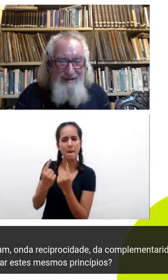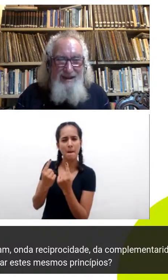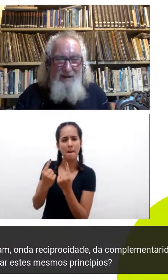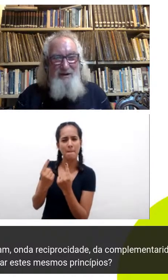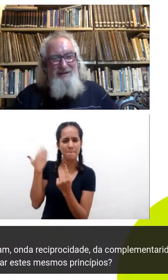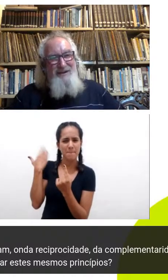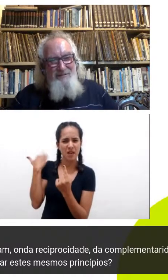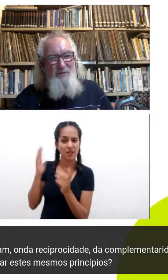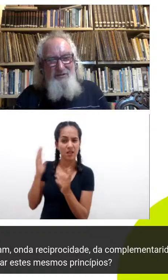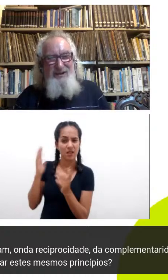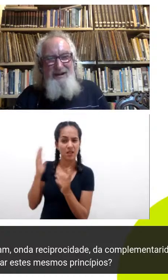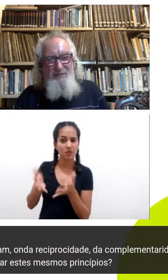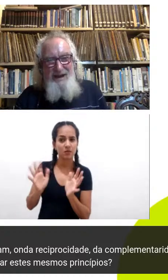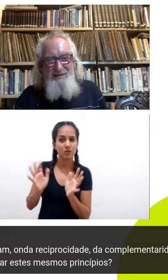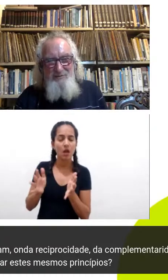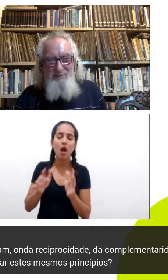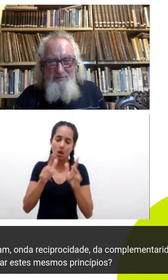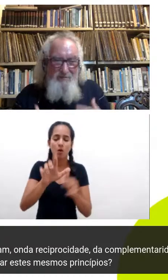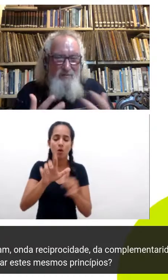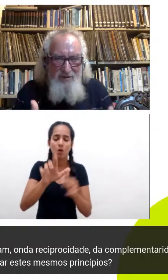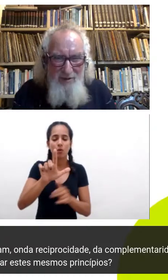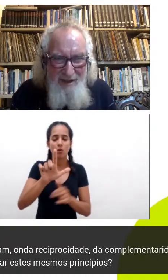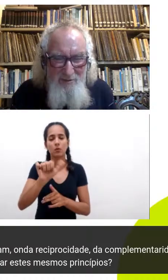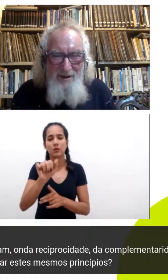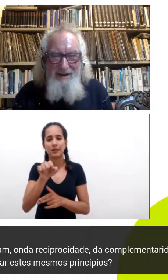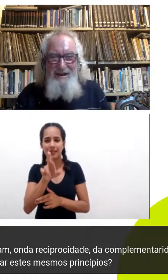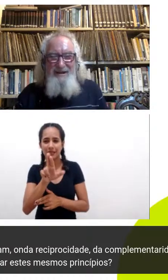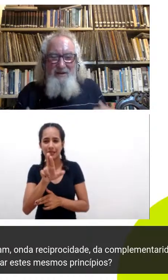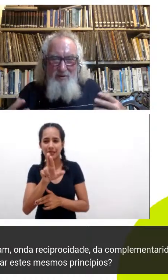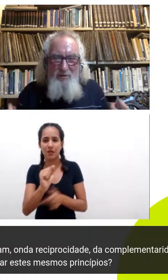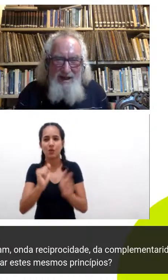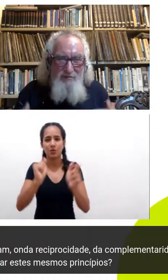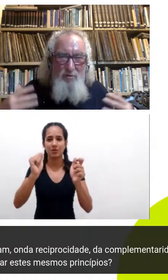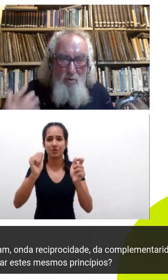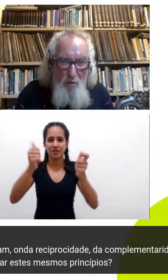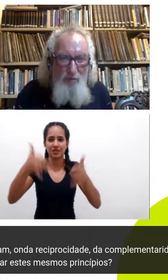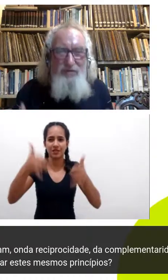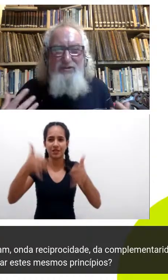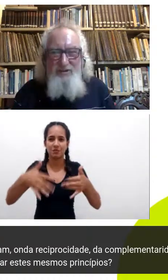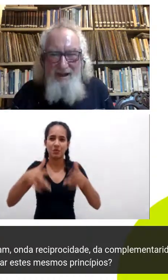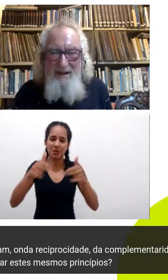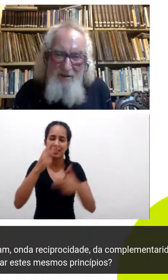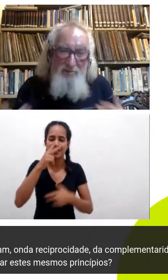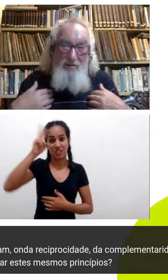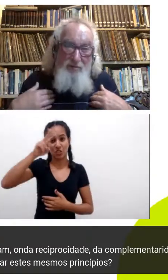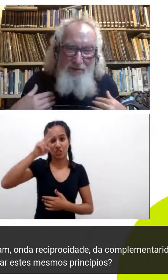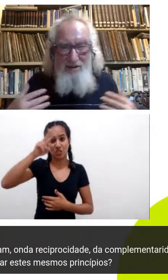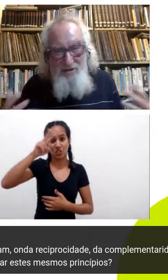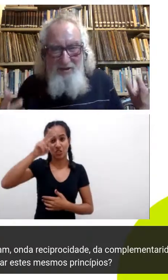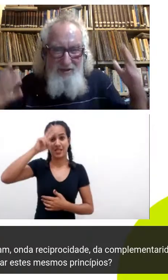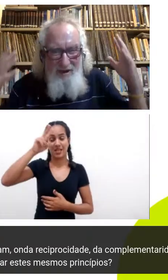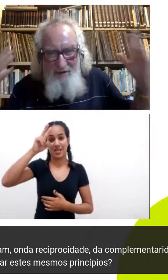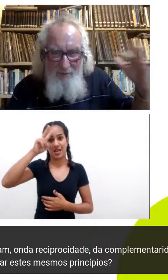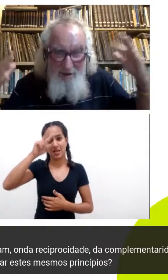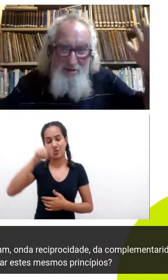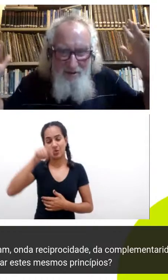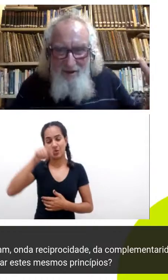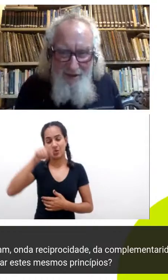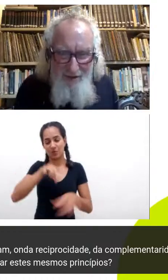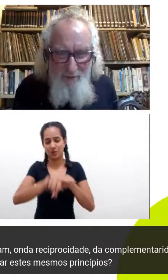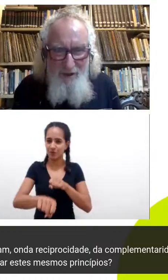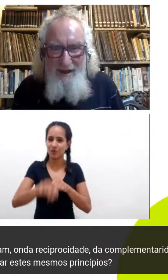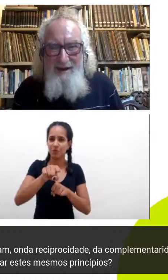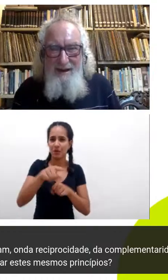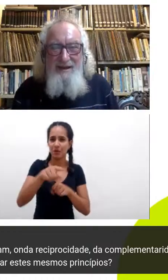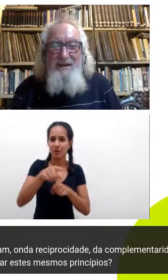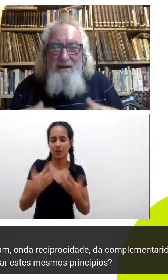apesar da Laura mostrar o lado como historiadora né o lado luz né eu ainda como cientista Laura a origem